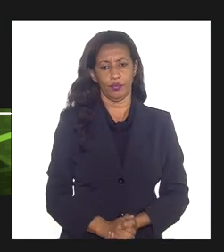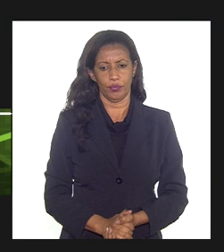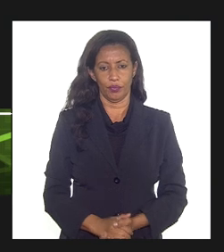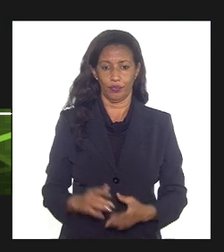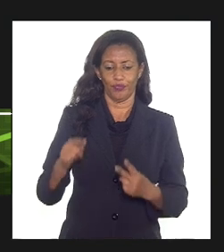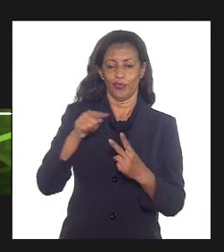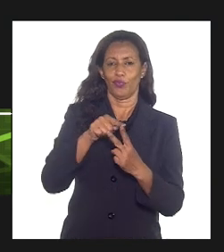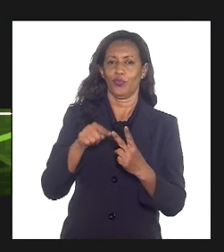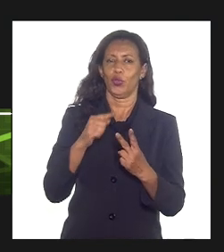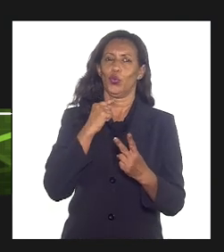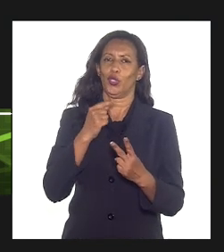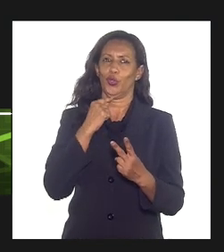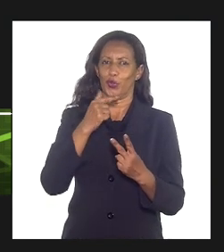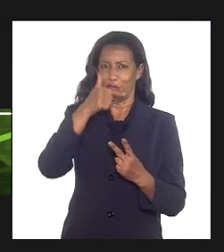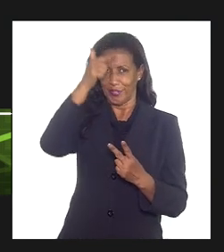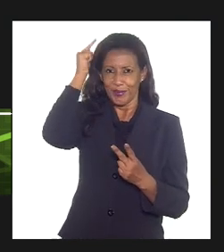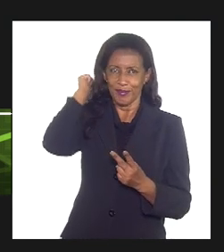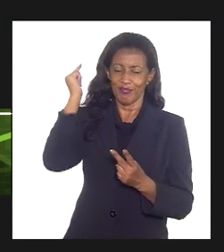dúvidas, doutor. A verdadeira.